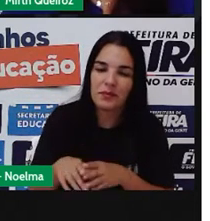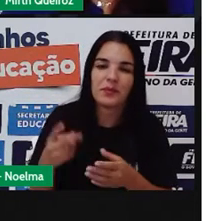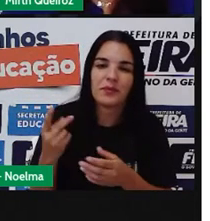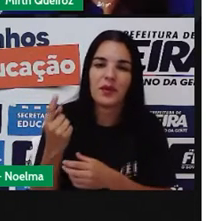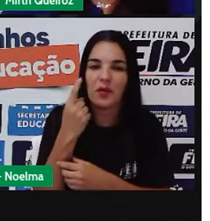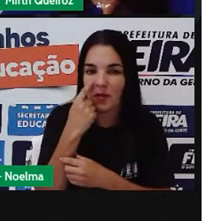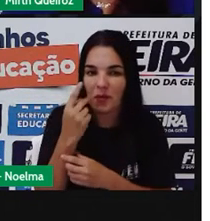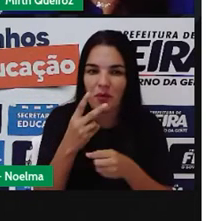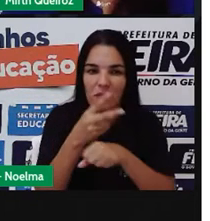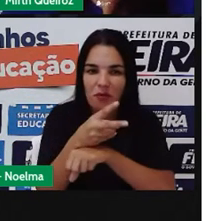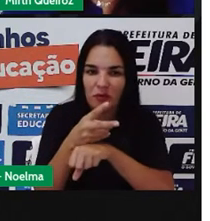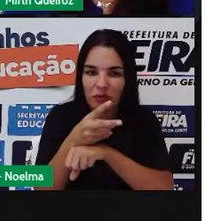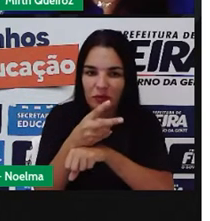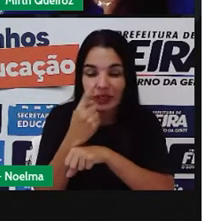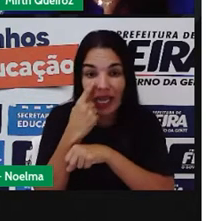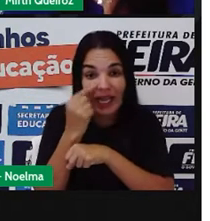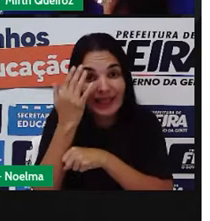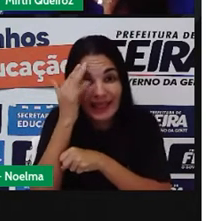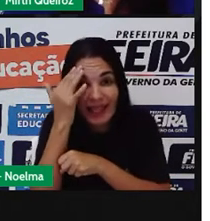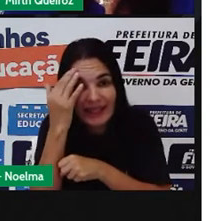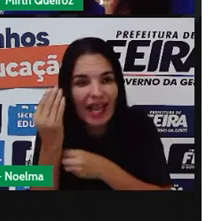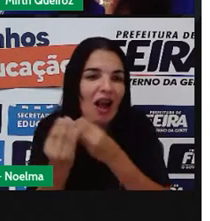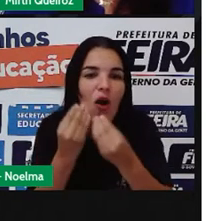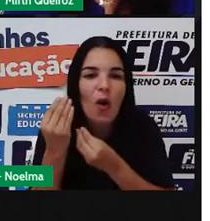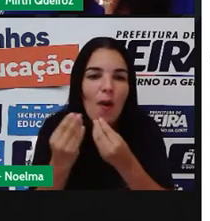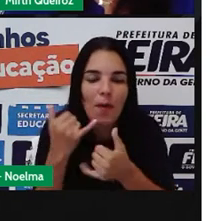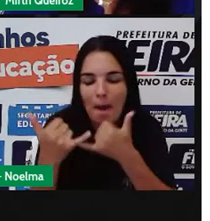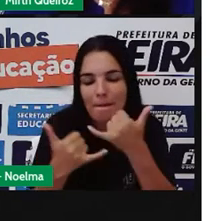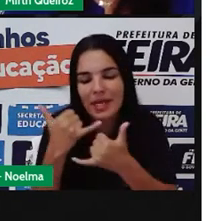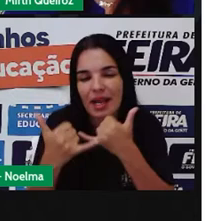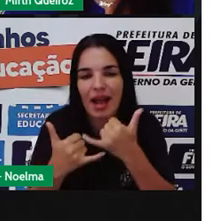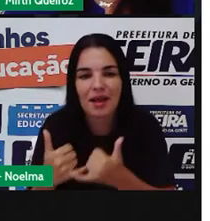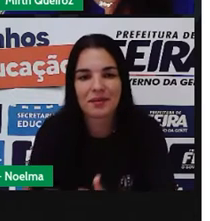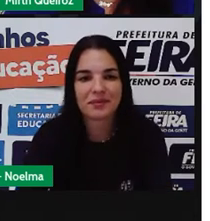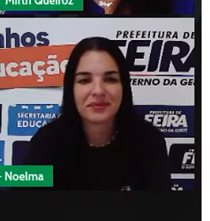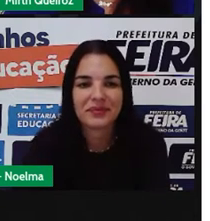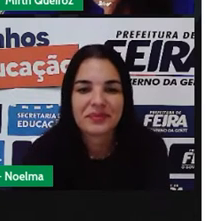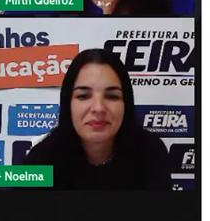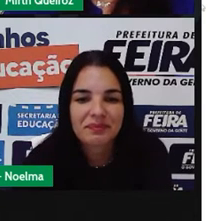aqui um vídeo para vocês entenderem como brincar de peão.